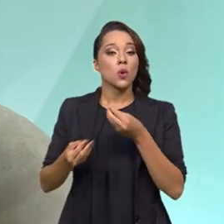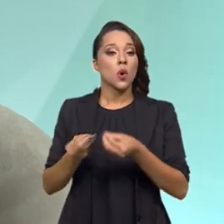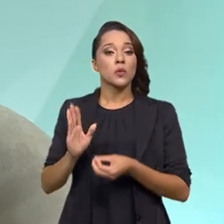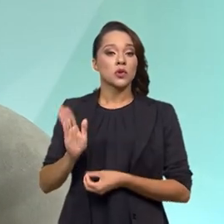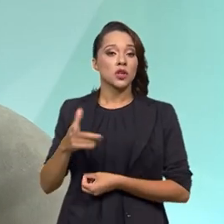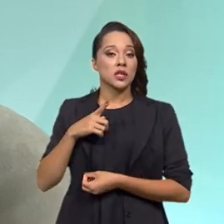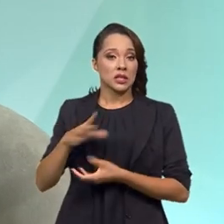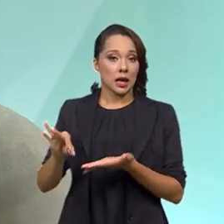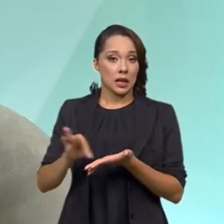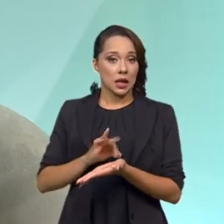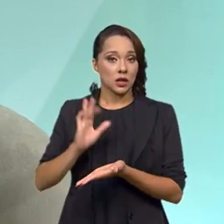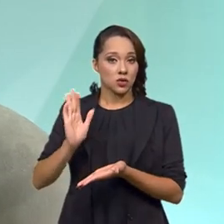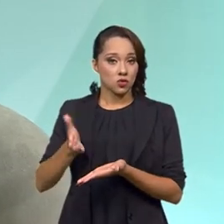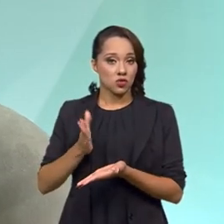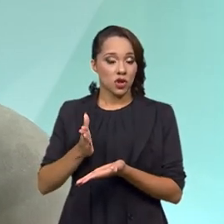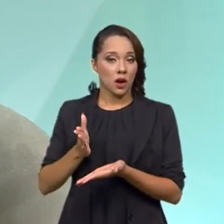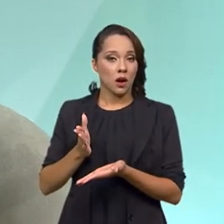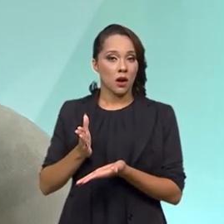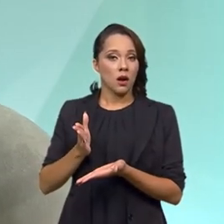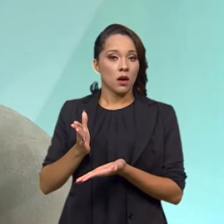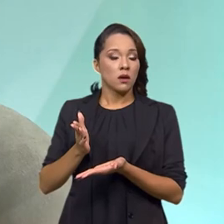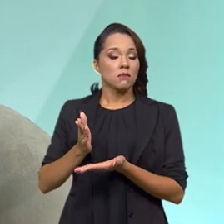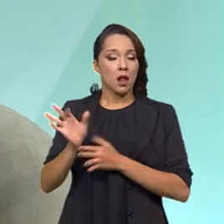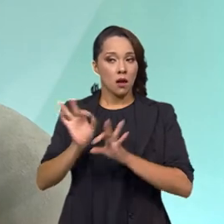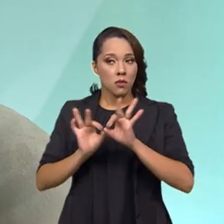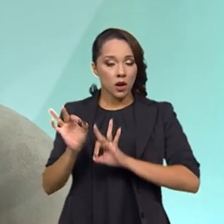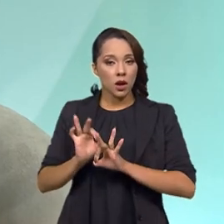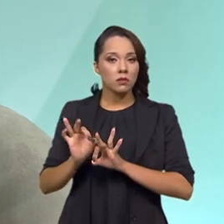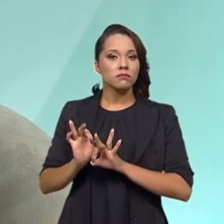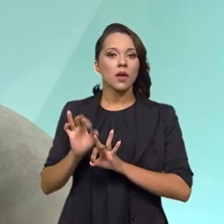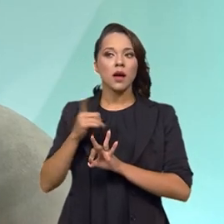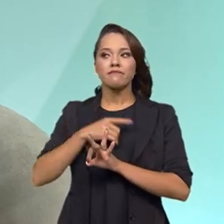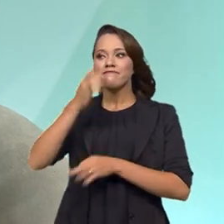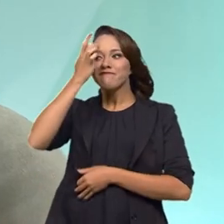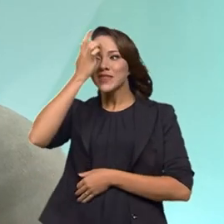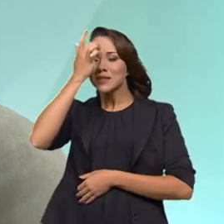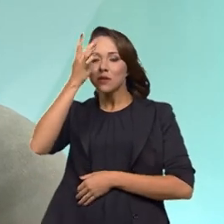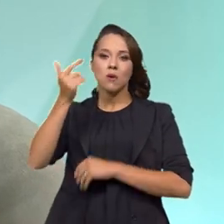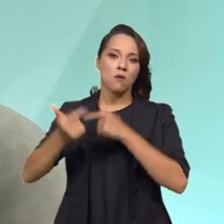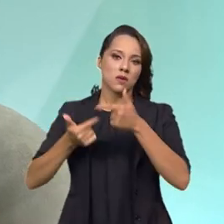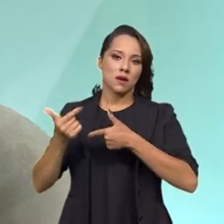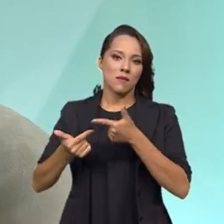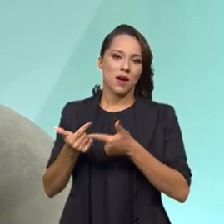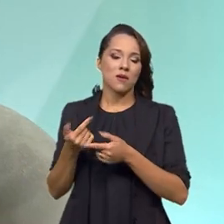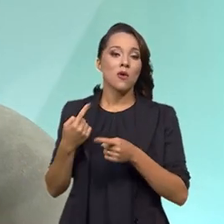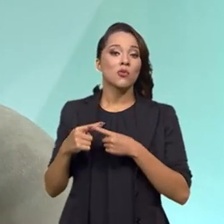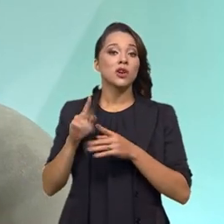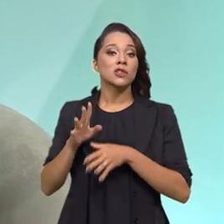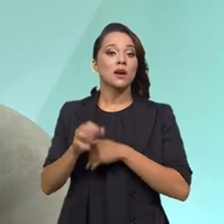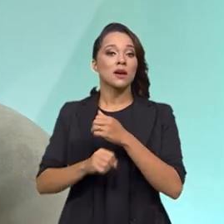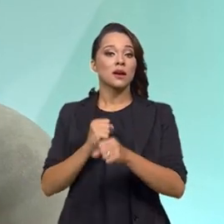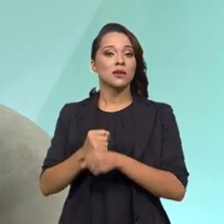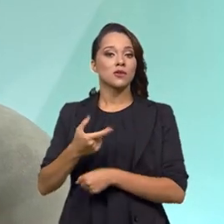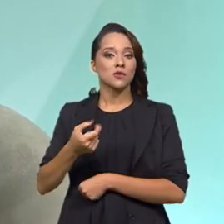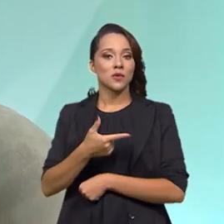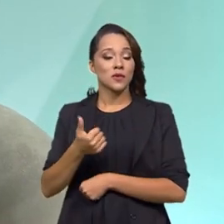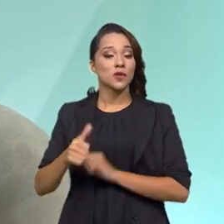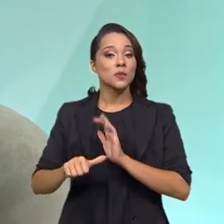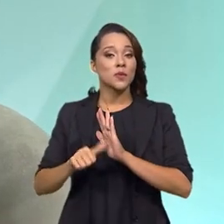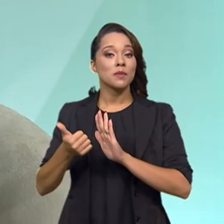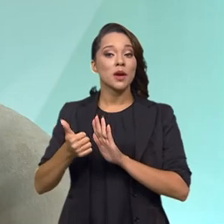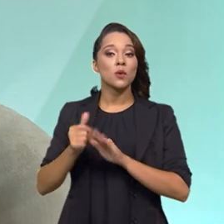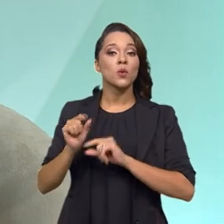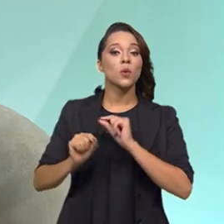tínhamos esse cadastro em construção, nos facilitou muito o trabalho, porque já em 2020 o primeiro passo